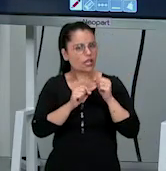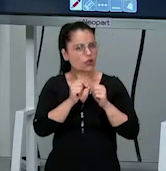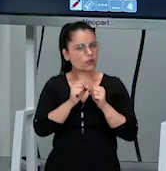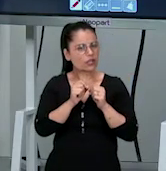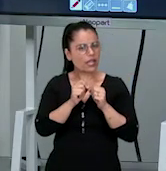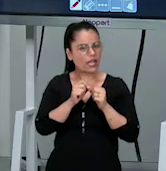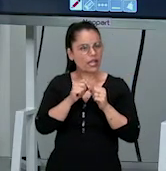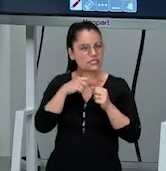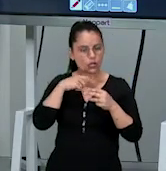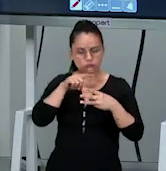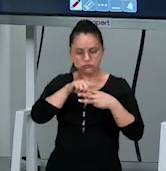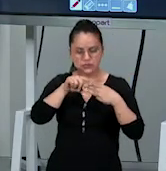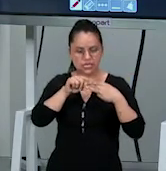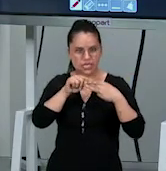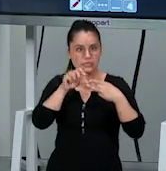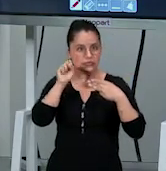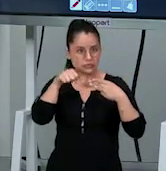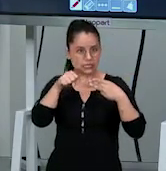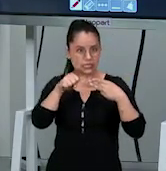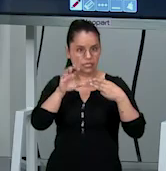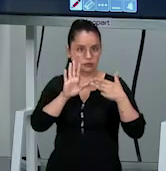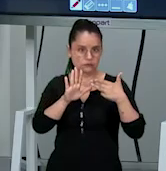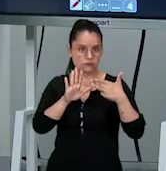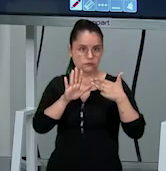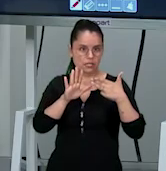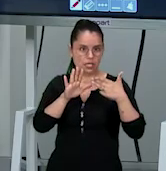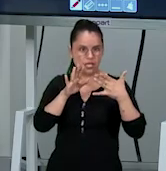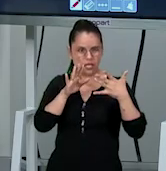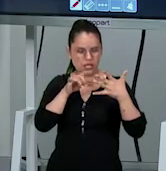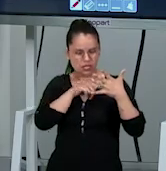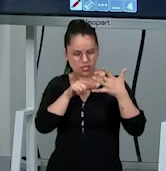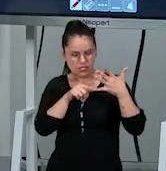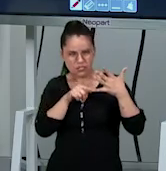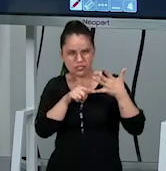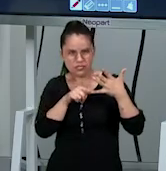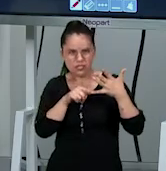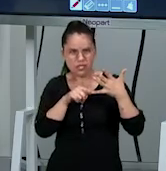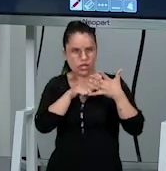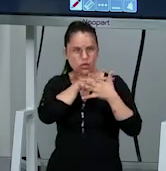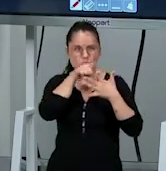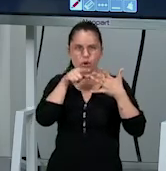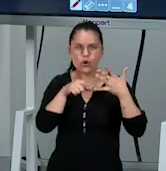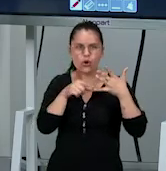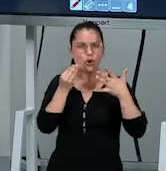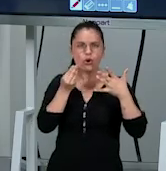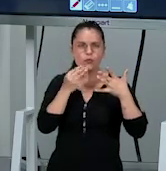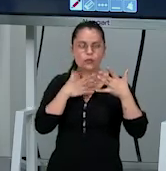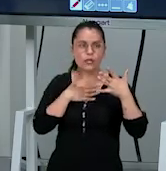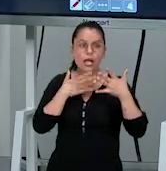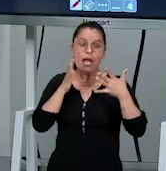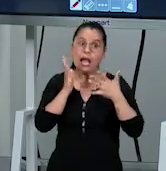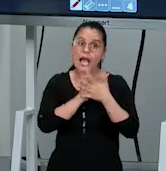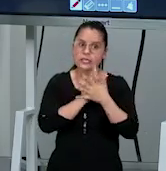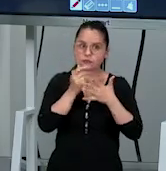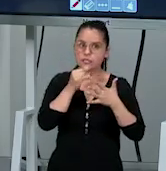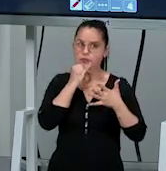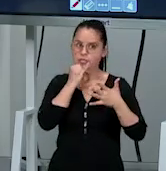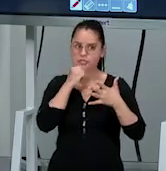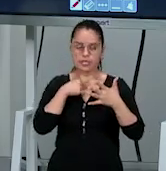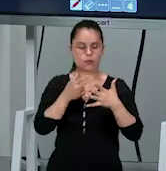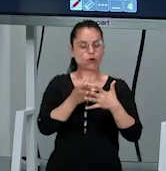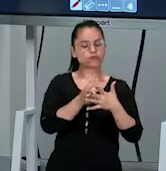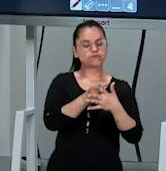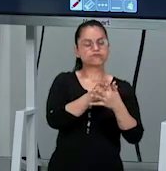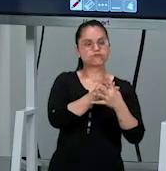são só três sets? Sim, gente, são só três sets. Mas por que o quinto set, então? O quinto set, ele é necessário às vezes. Uma equipe ganha dois